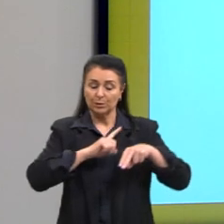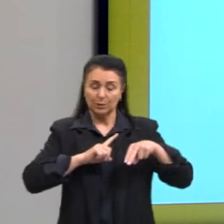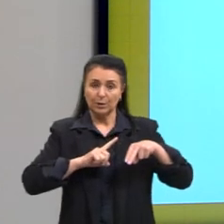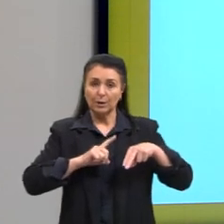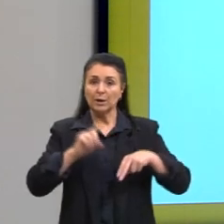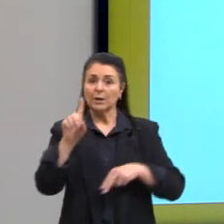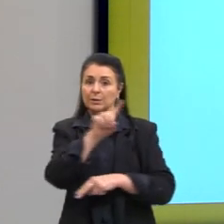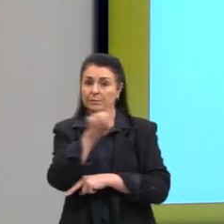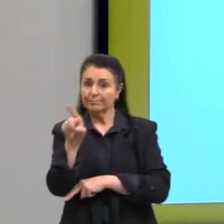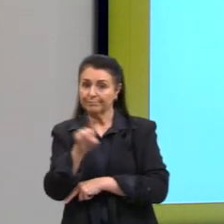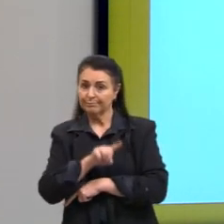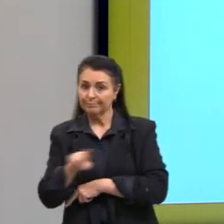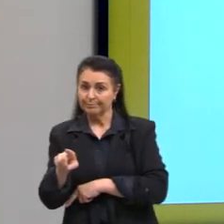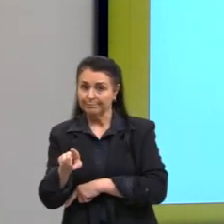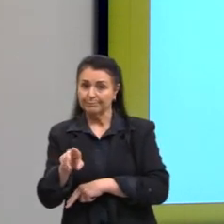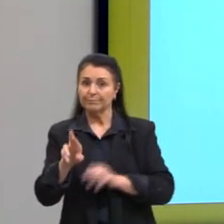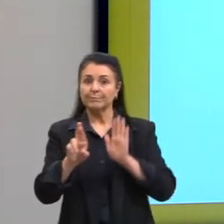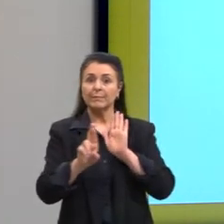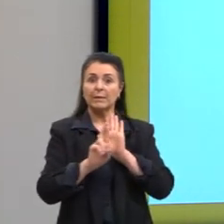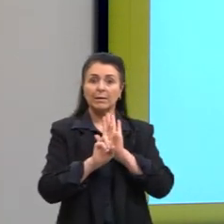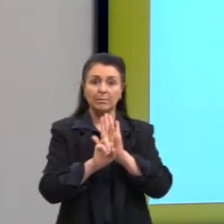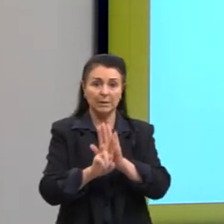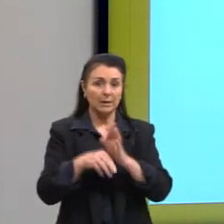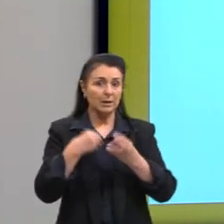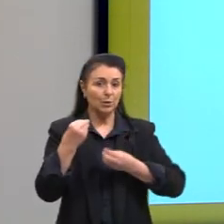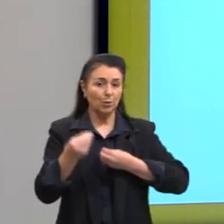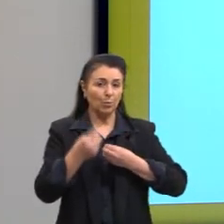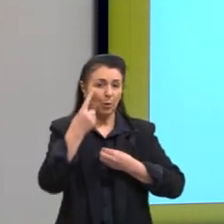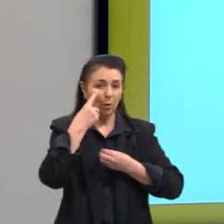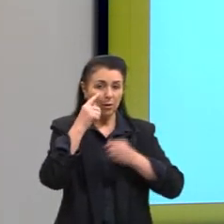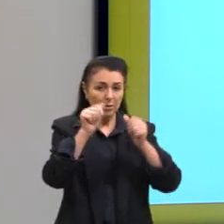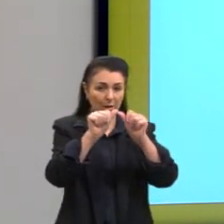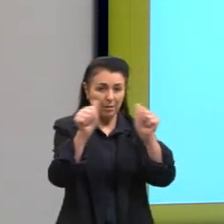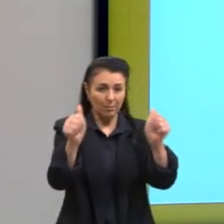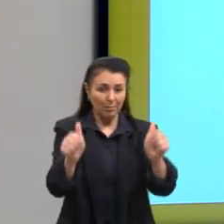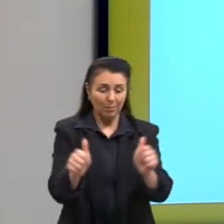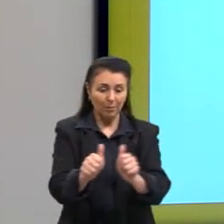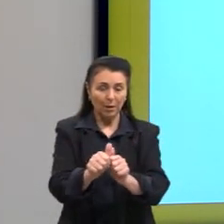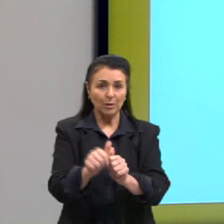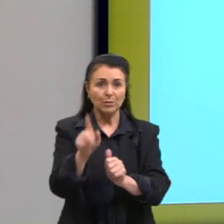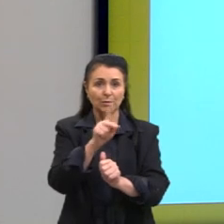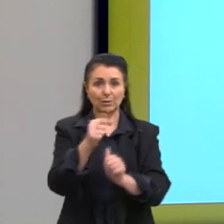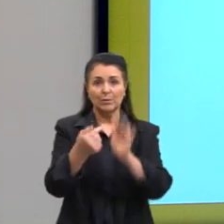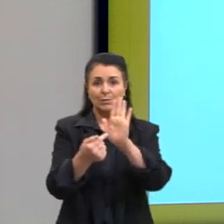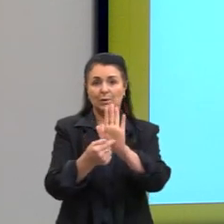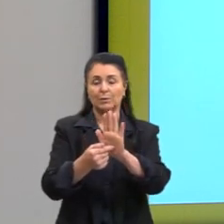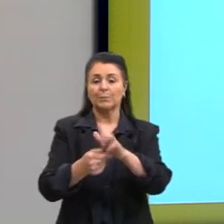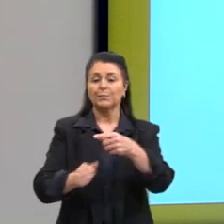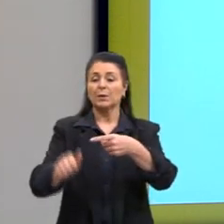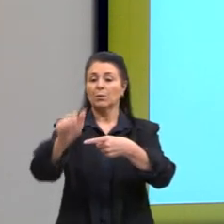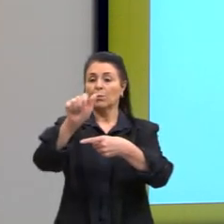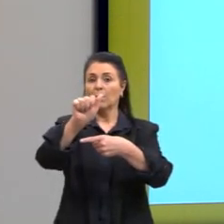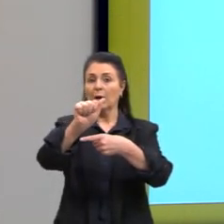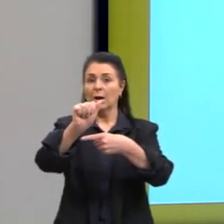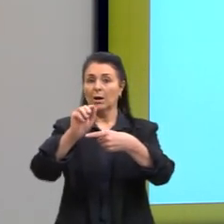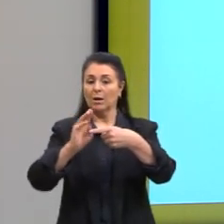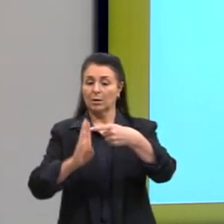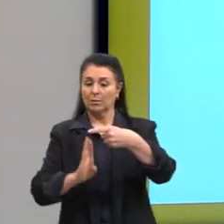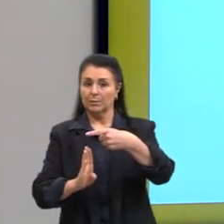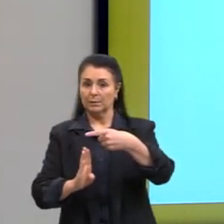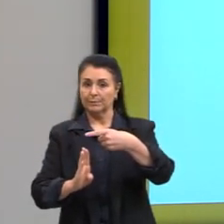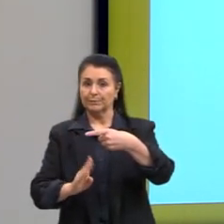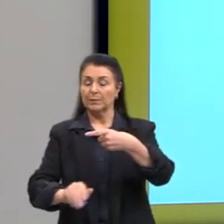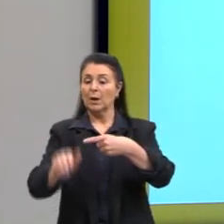Representada da seguinte maneira. Então, nós temos aqui, na imagem, A sobre B. Tanto A